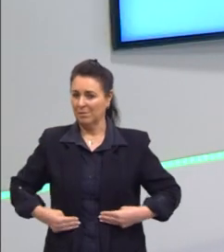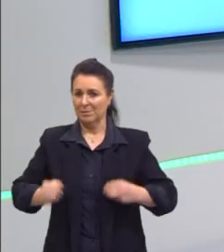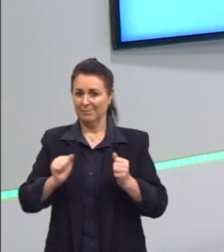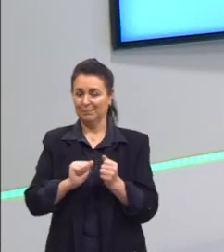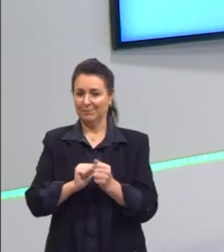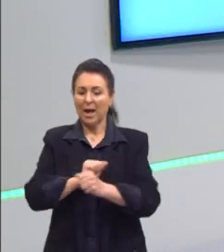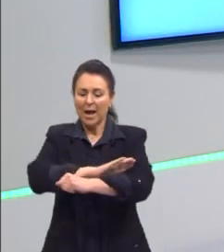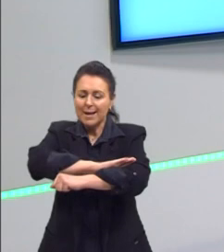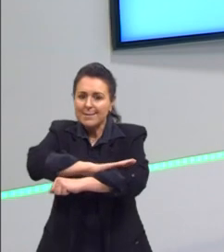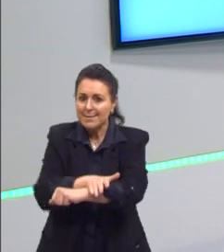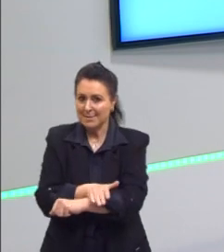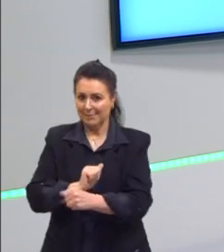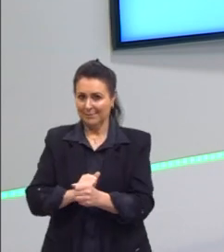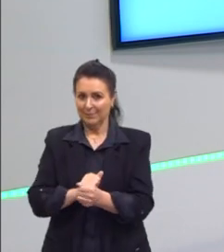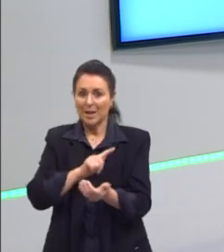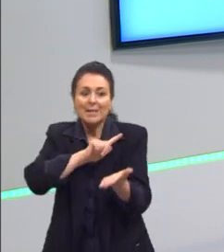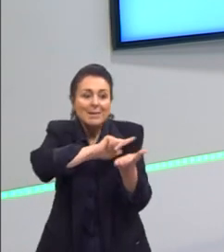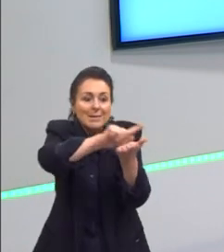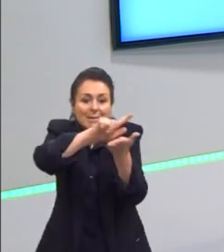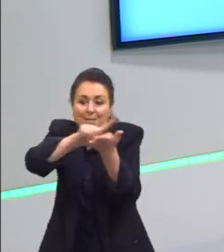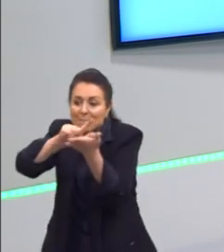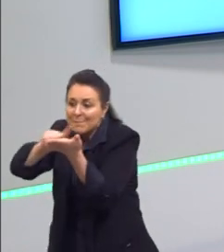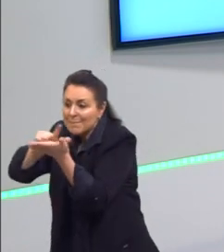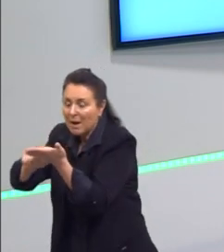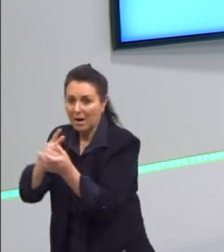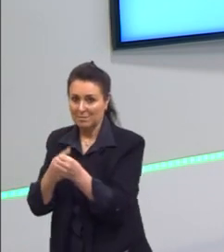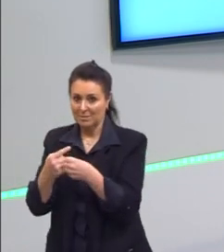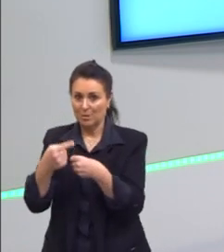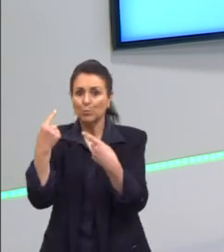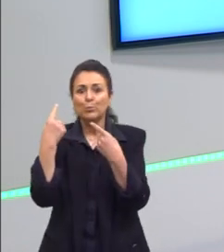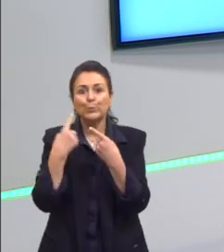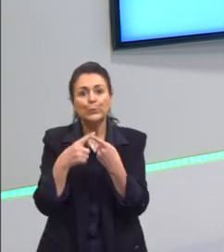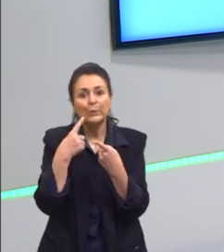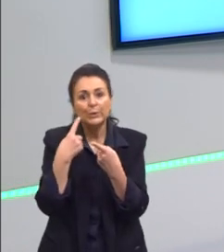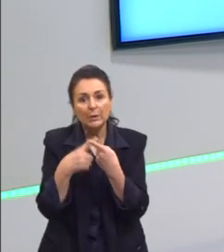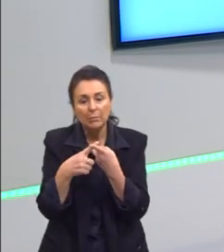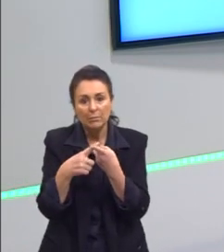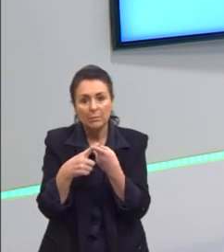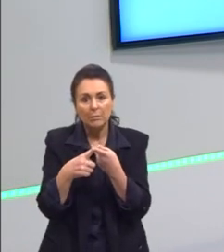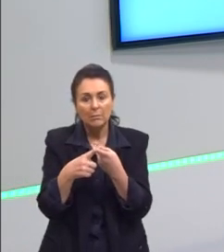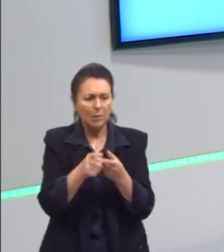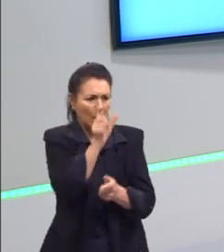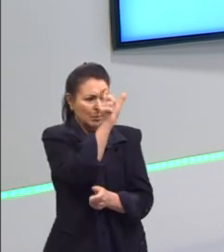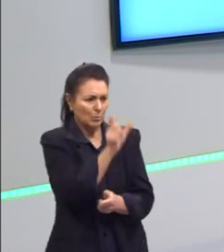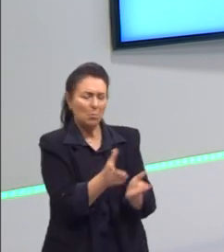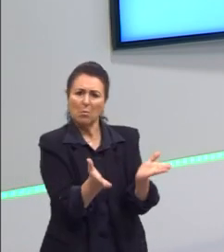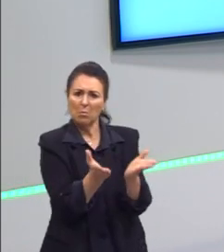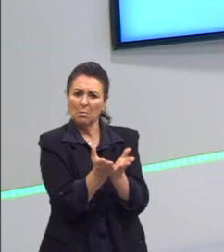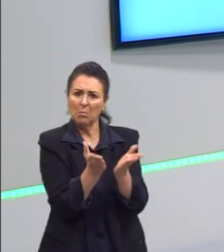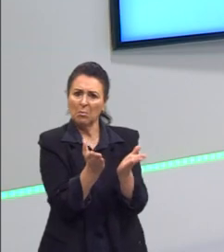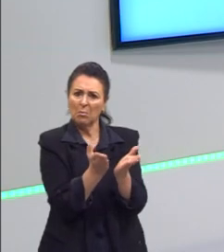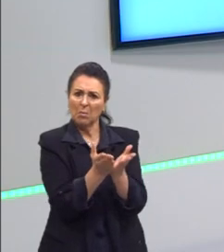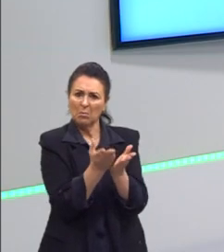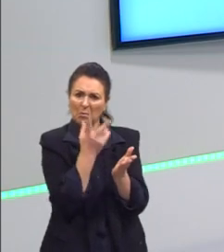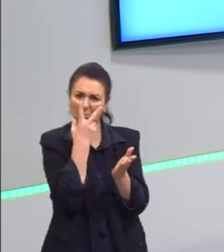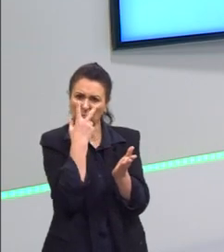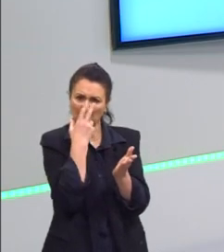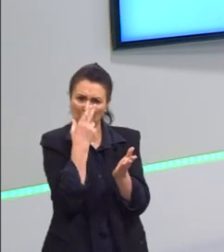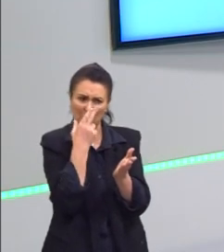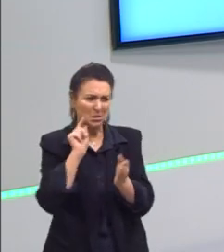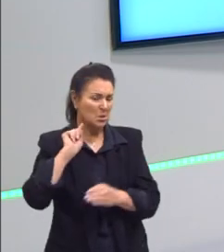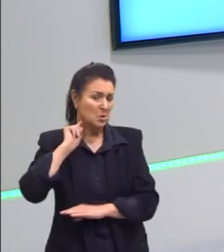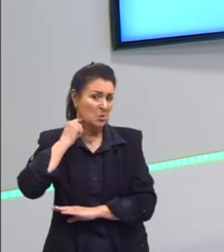limpar a cidade. De limpar do quê? Tratando as pessoas pobres como se elas fossem parte da